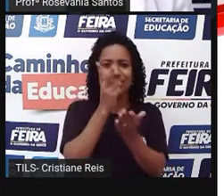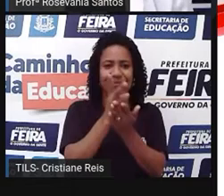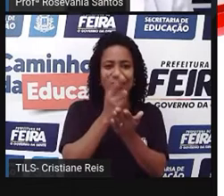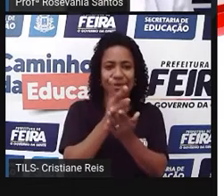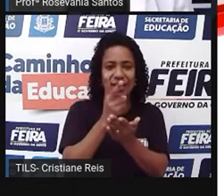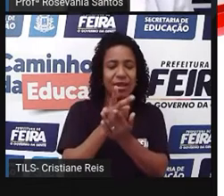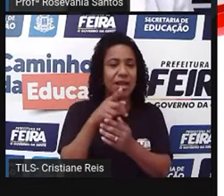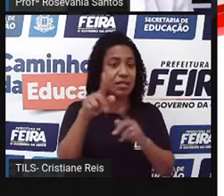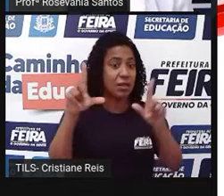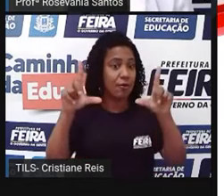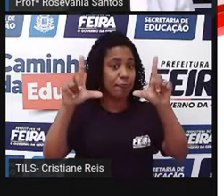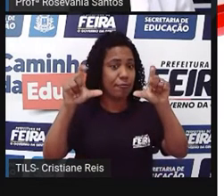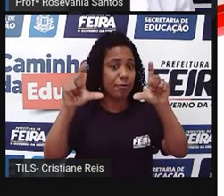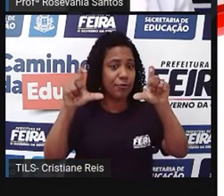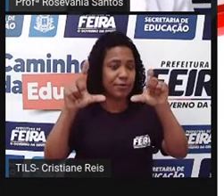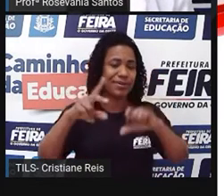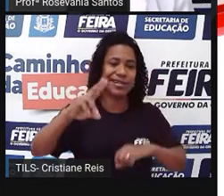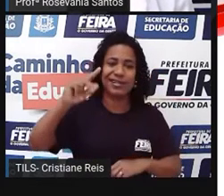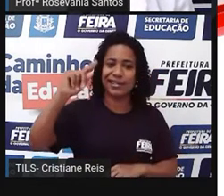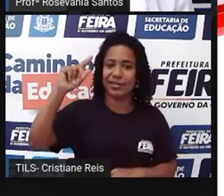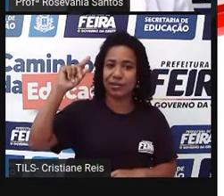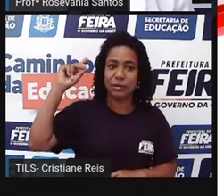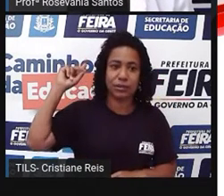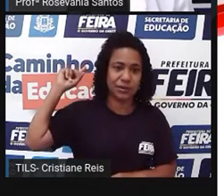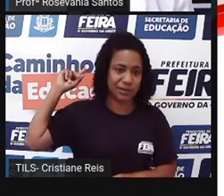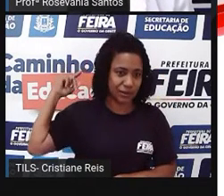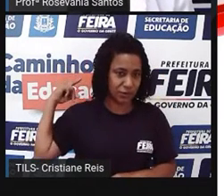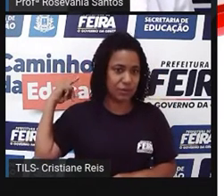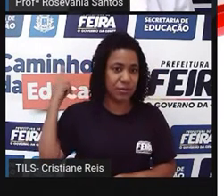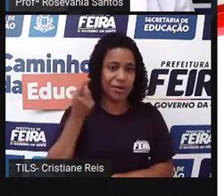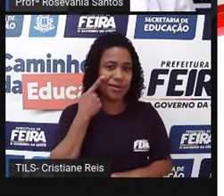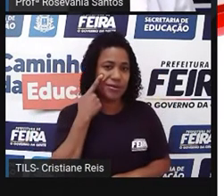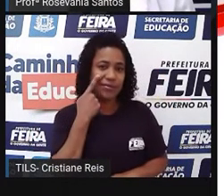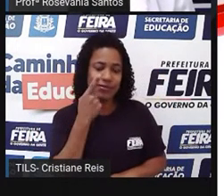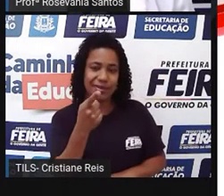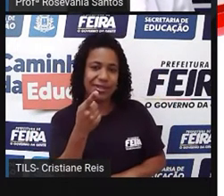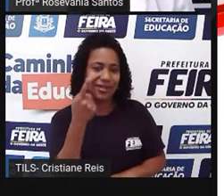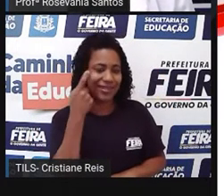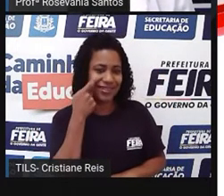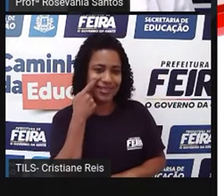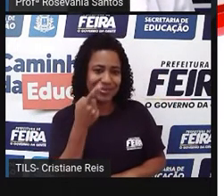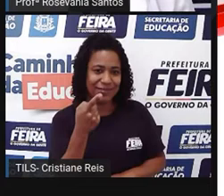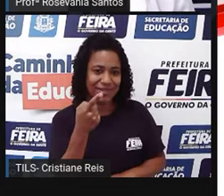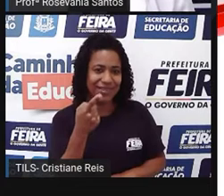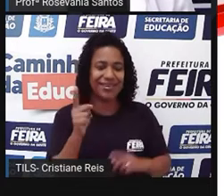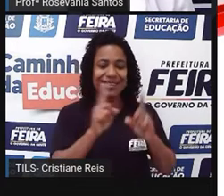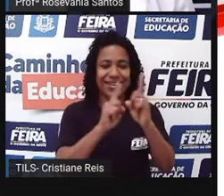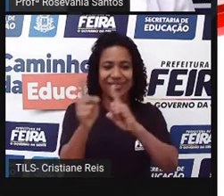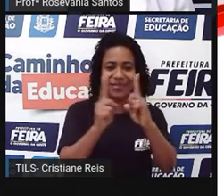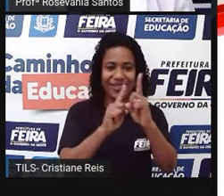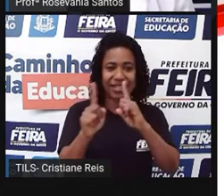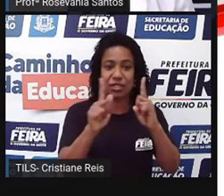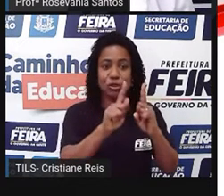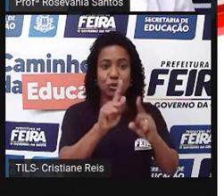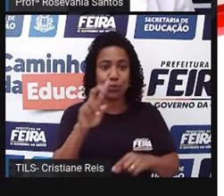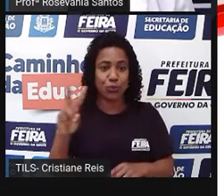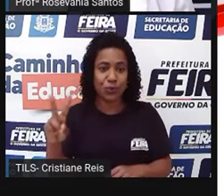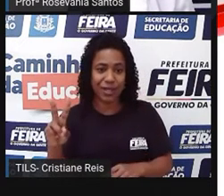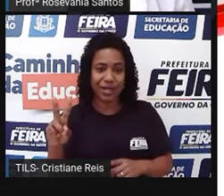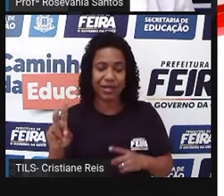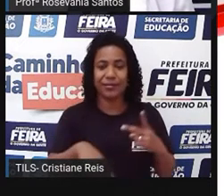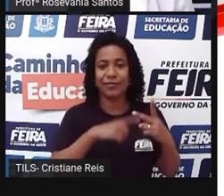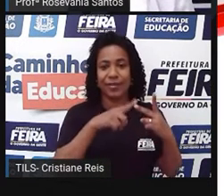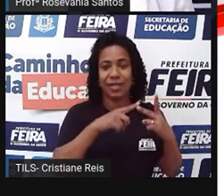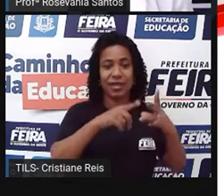Só para vocês se situarem, né? É aqui, nessa direção, Avenida, né? Getúlio Vargas. E nessa direção aqui,